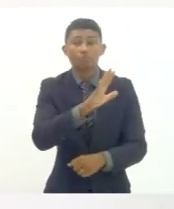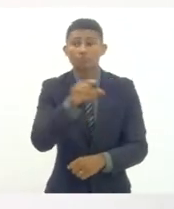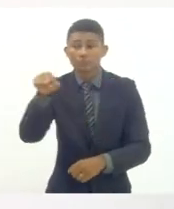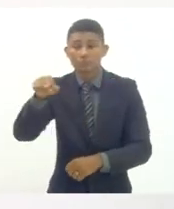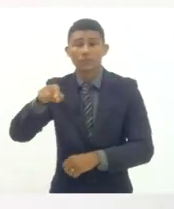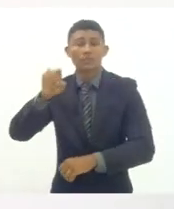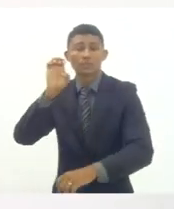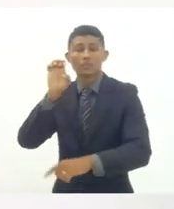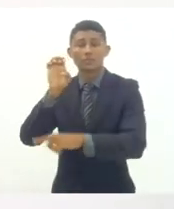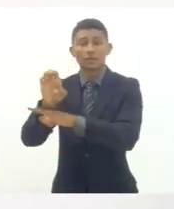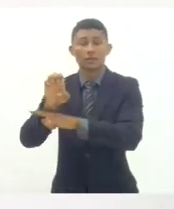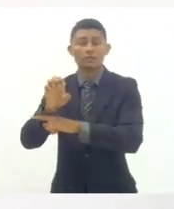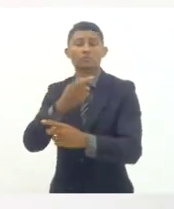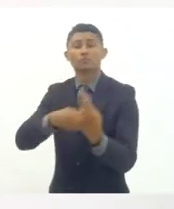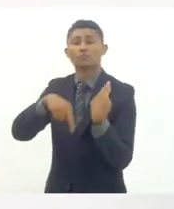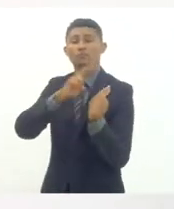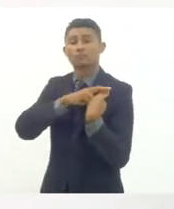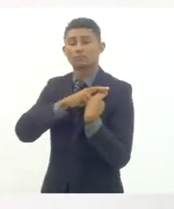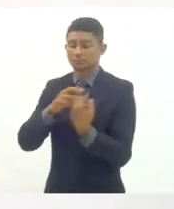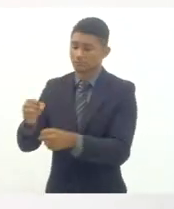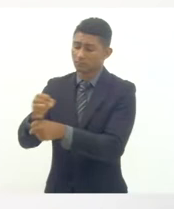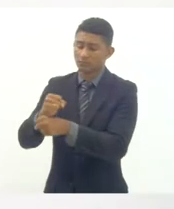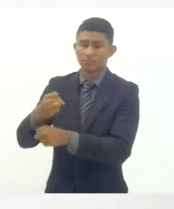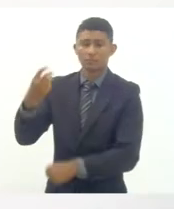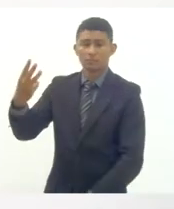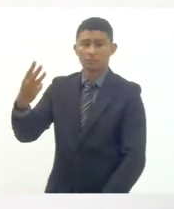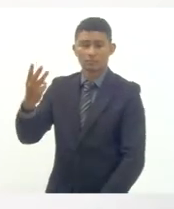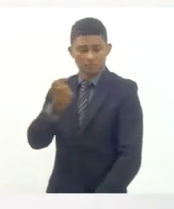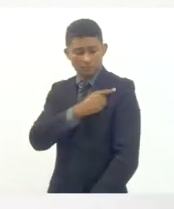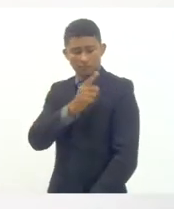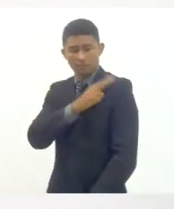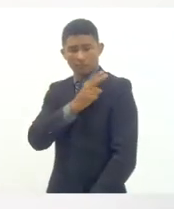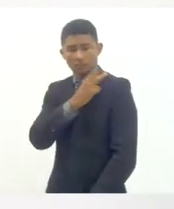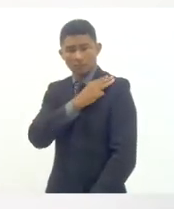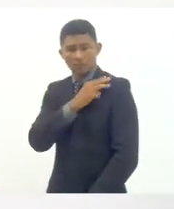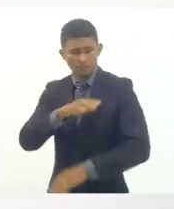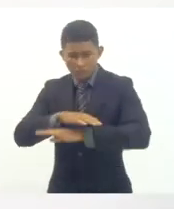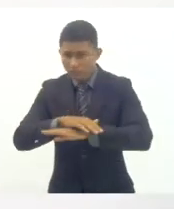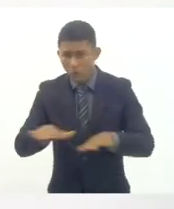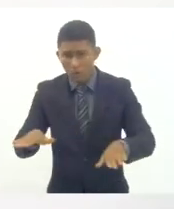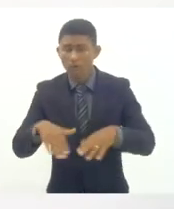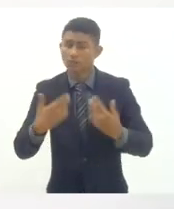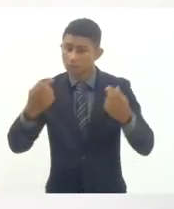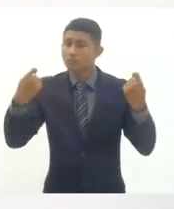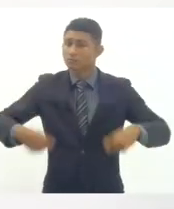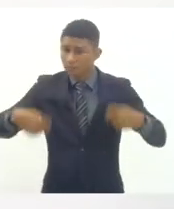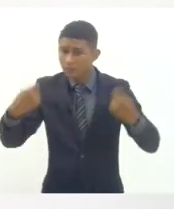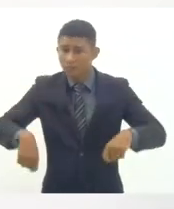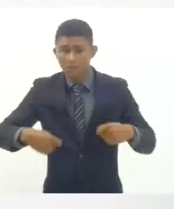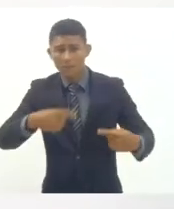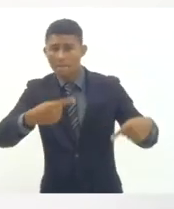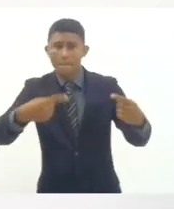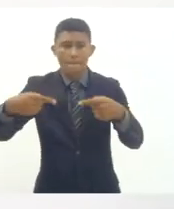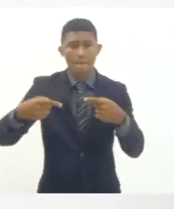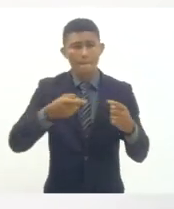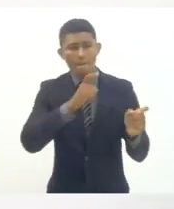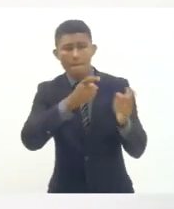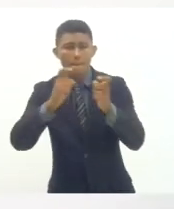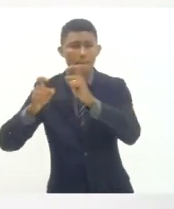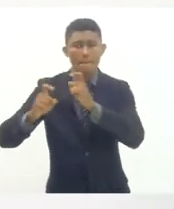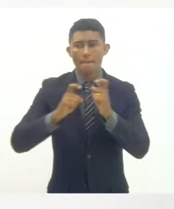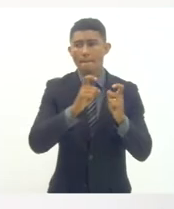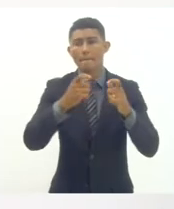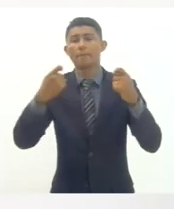e acho que isso precisa ser discutido tanto do ponto de vista do financiamento quanto do ponto de vista das